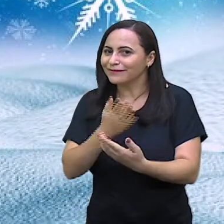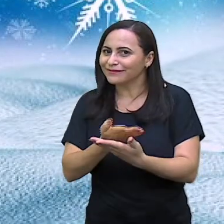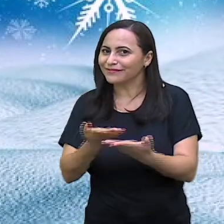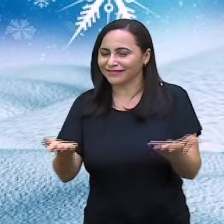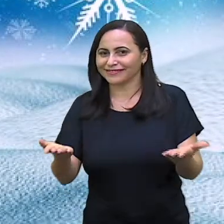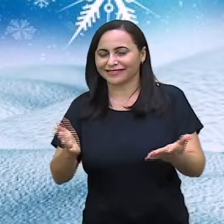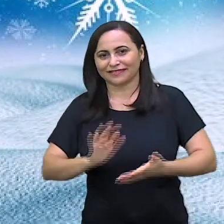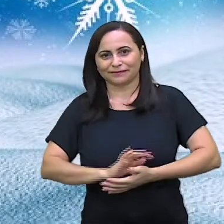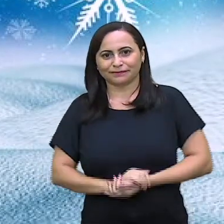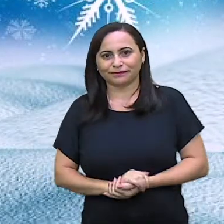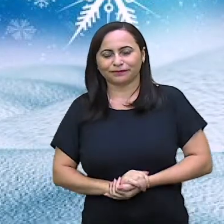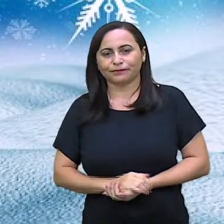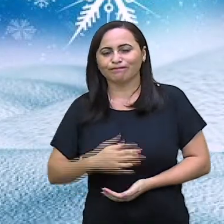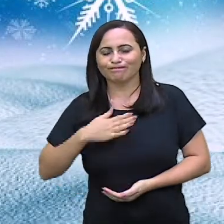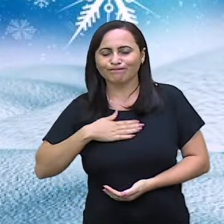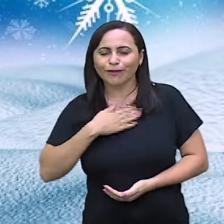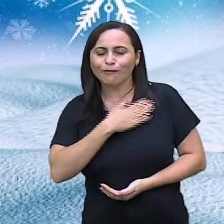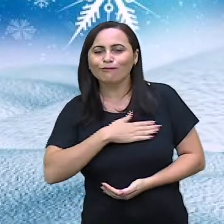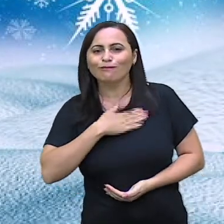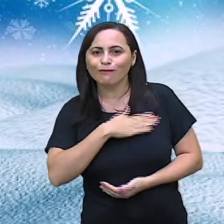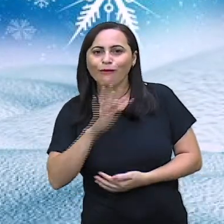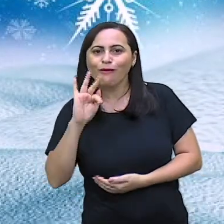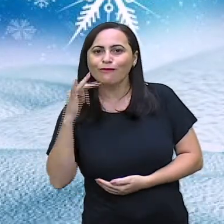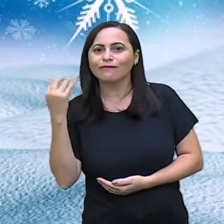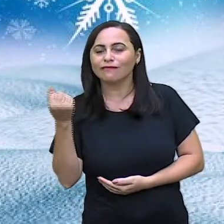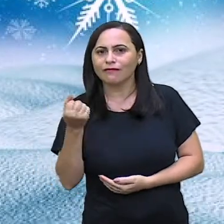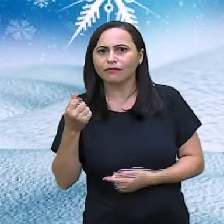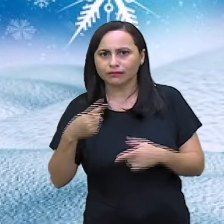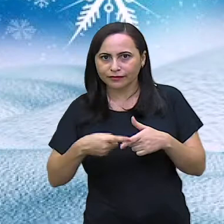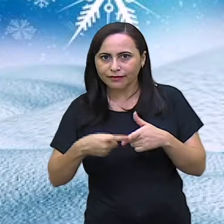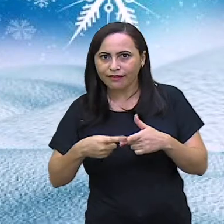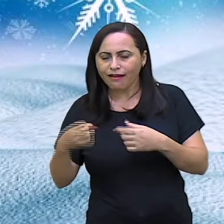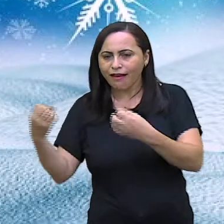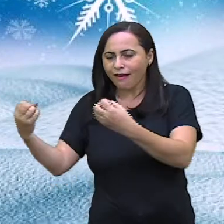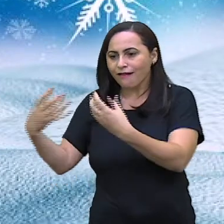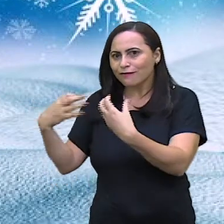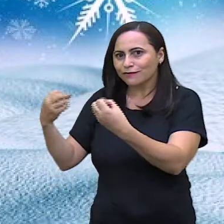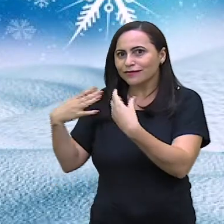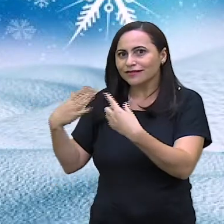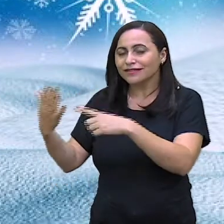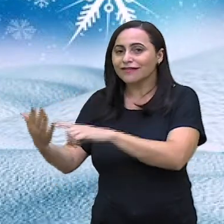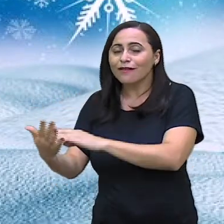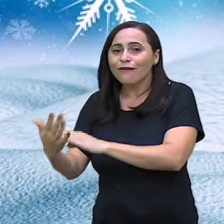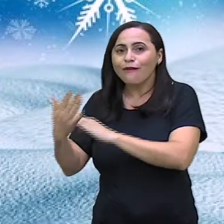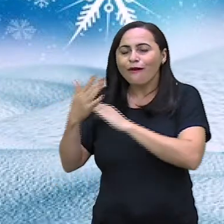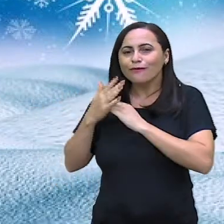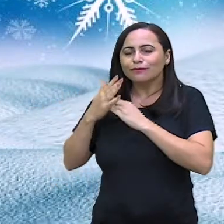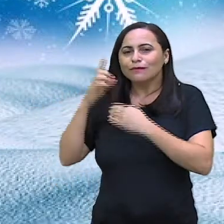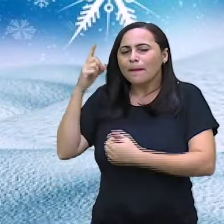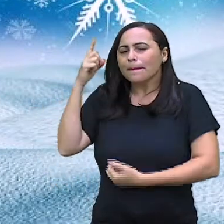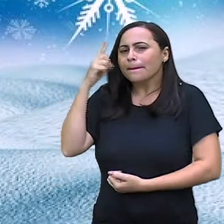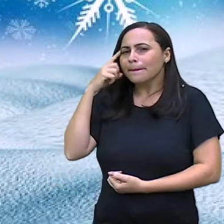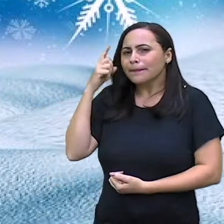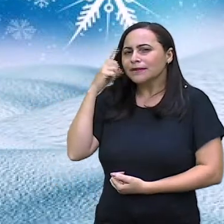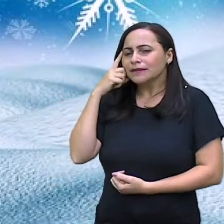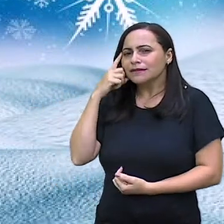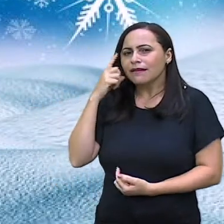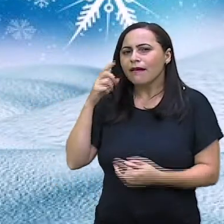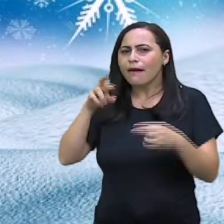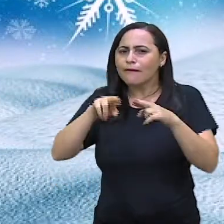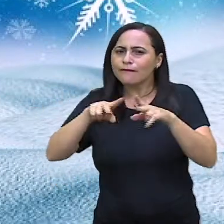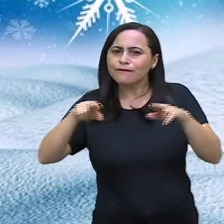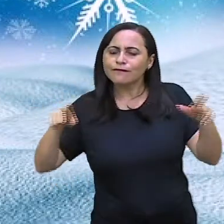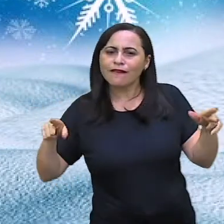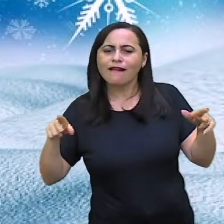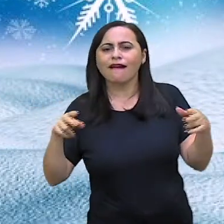Sabe, gente, eu gosto de fábulas porque elas nos ensinam e nos ajudam a refletir sobre várias